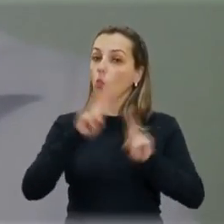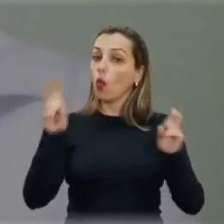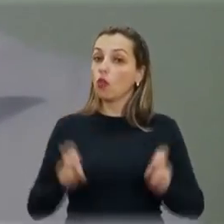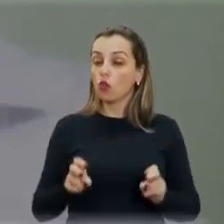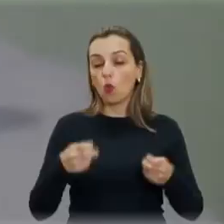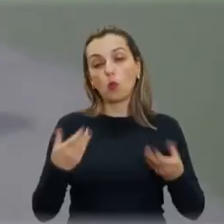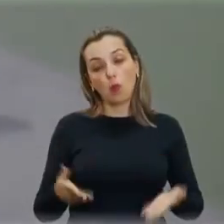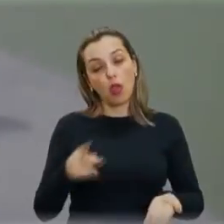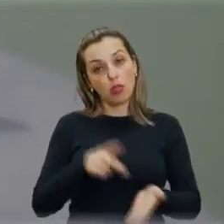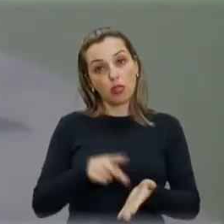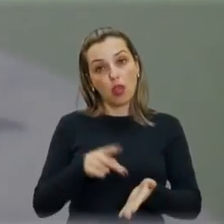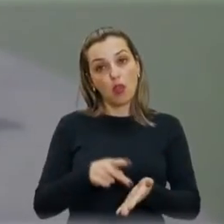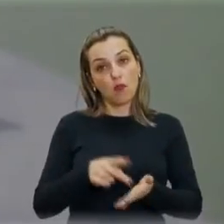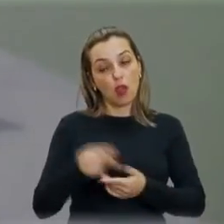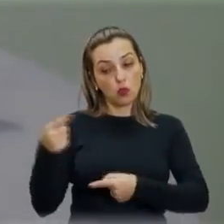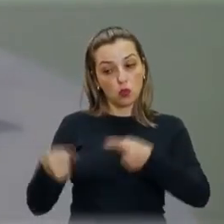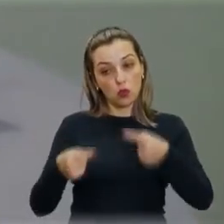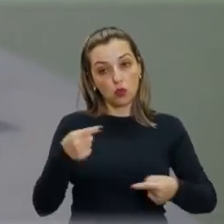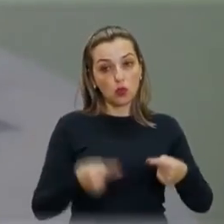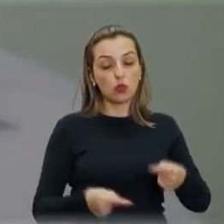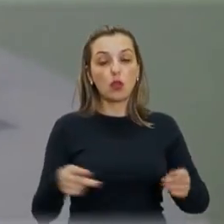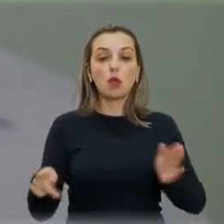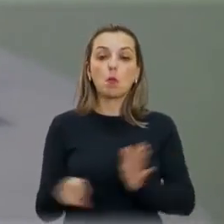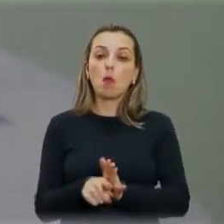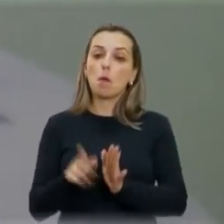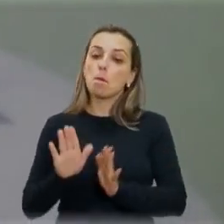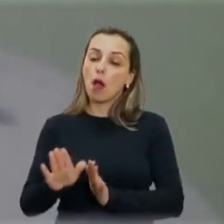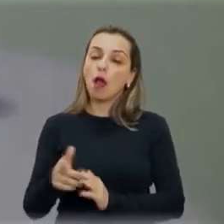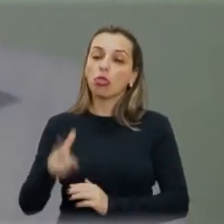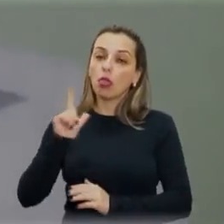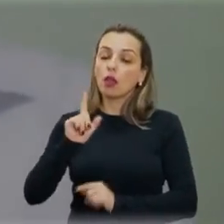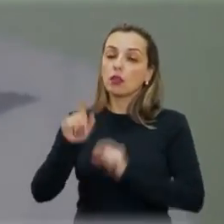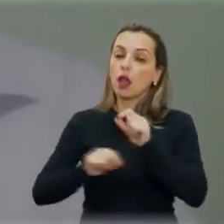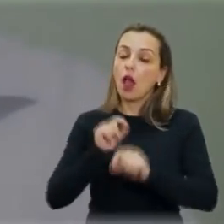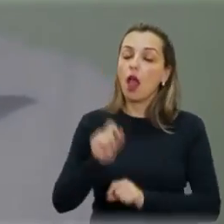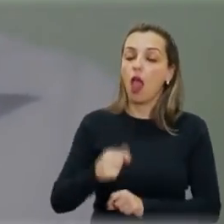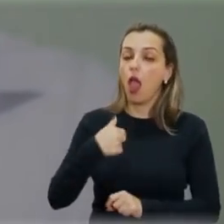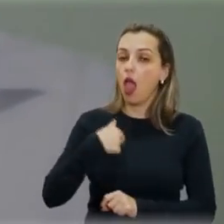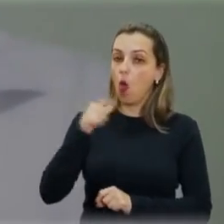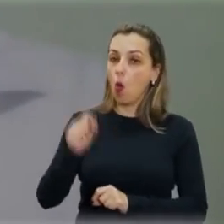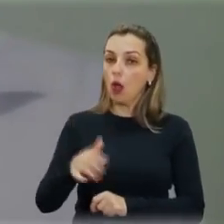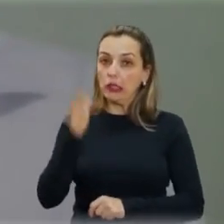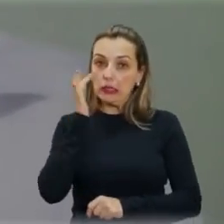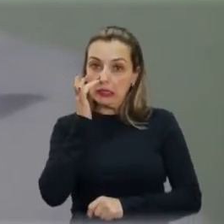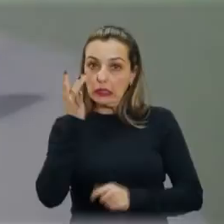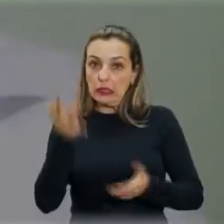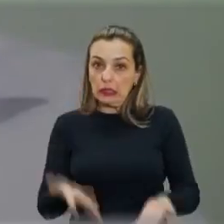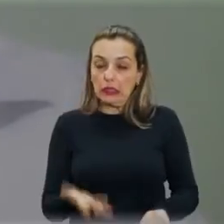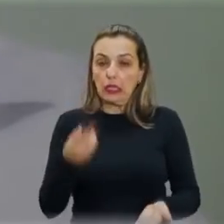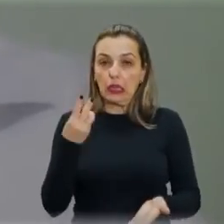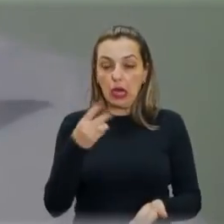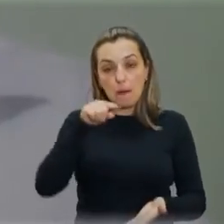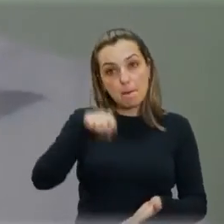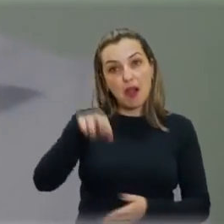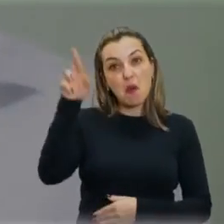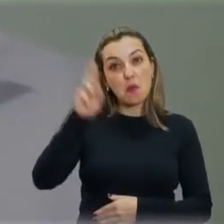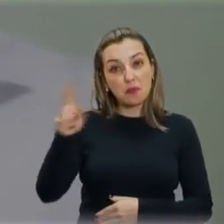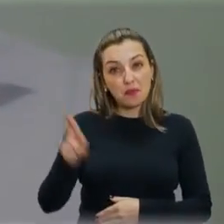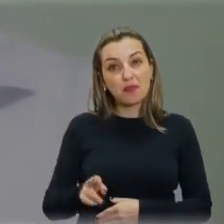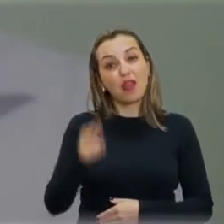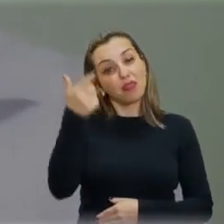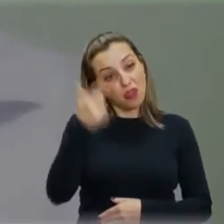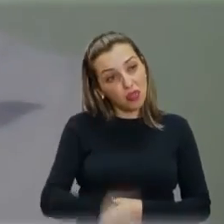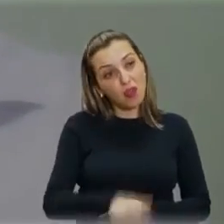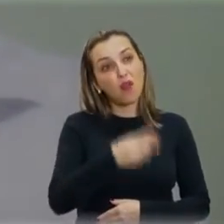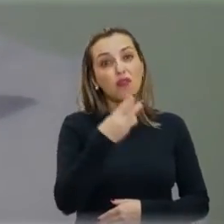entrar, realmente, na ordem do projeto, discutir esse projeto, mas, antecipadamente, fiquei indignado com esse investimento de 3 mil reais. Fizeram, de novo,